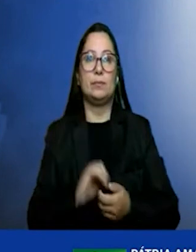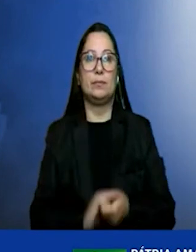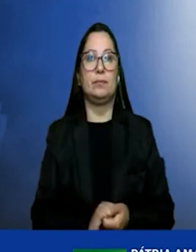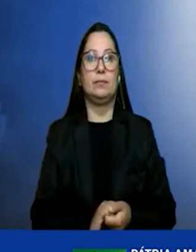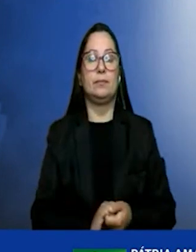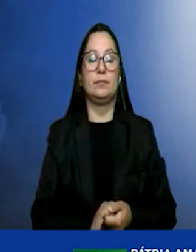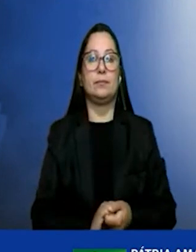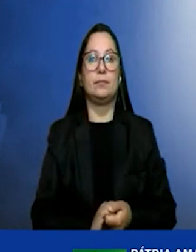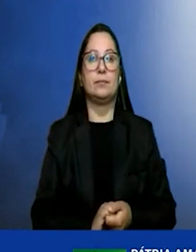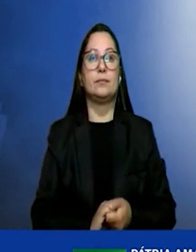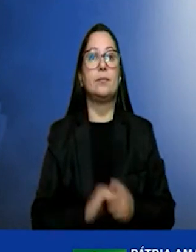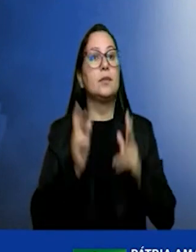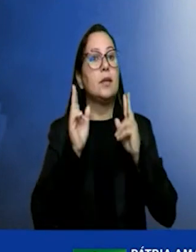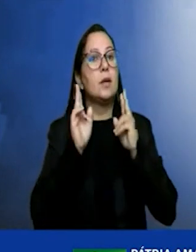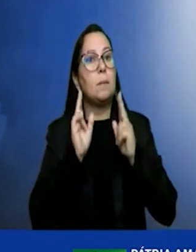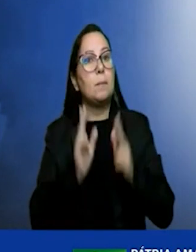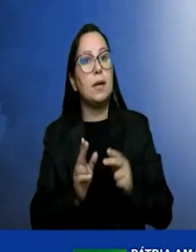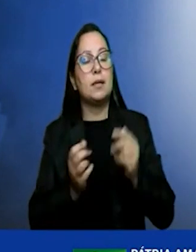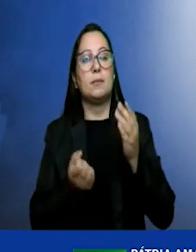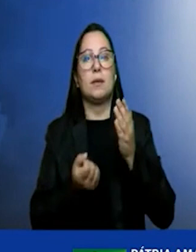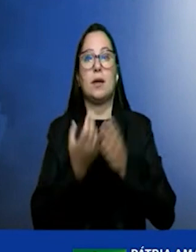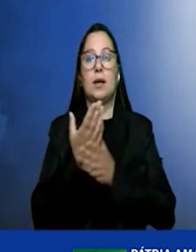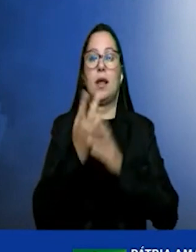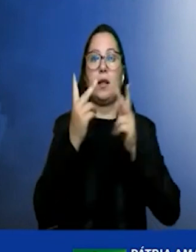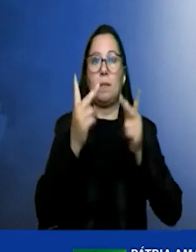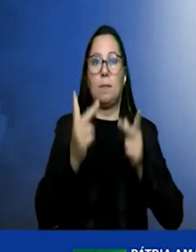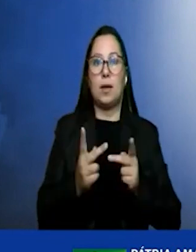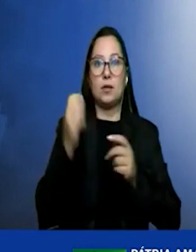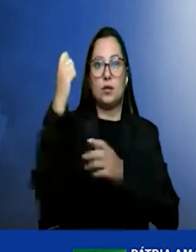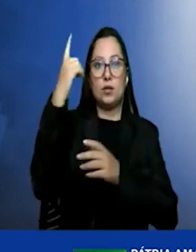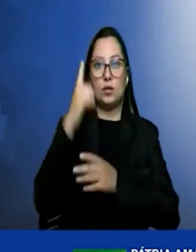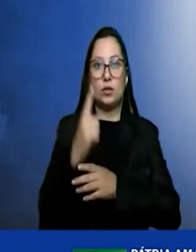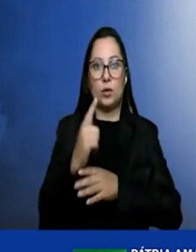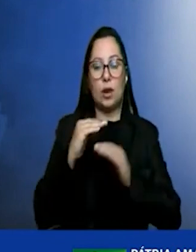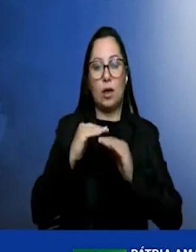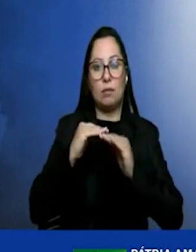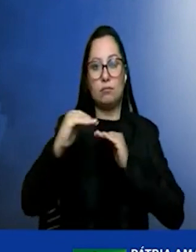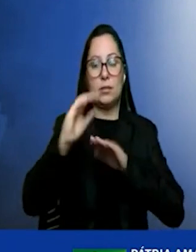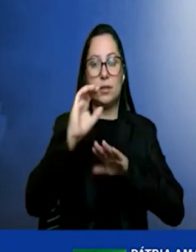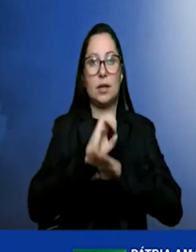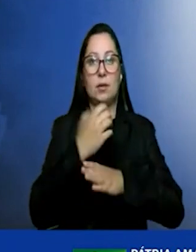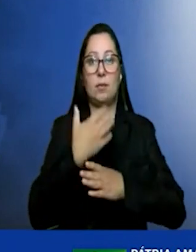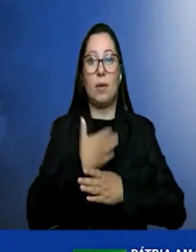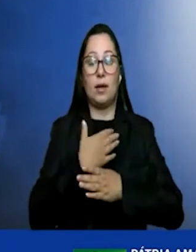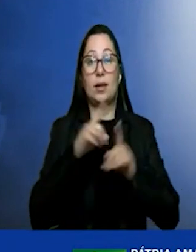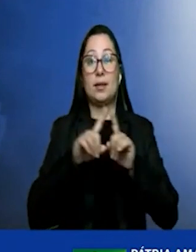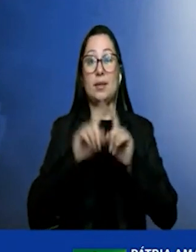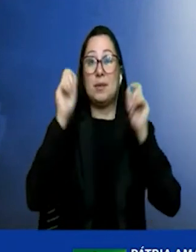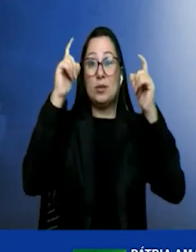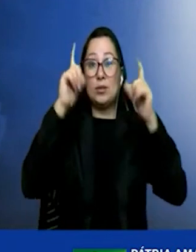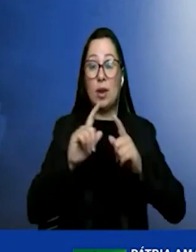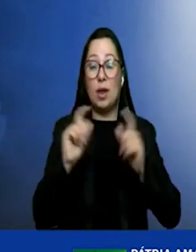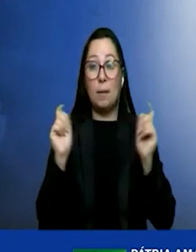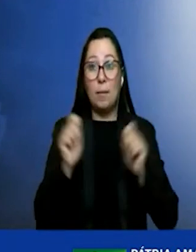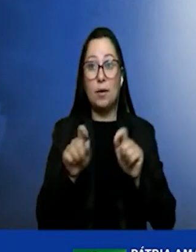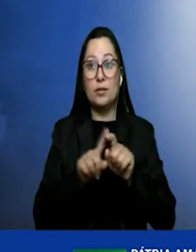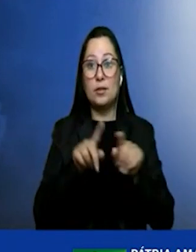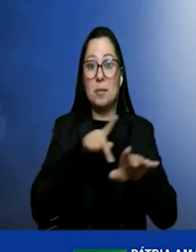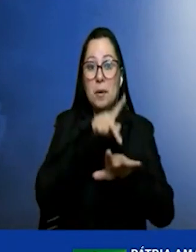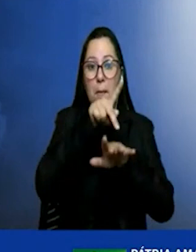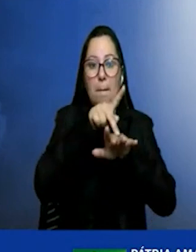foi elaborado o Atras Solar e Métrico do estado da Bahia e mais uma vez só de solar a gente pode pendurar o país inteiro